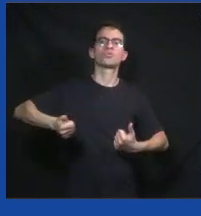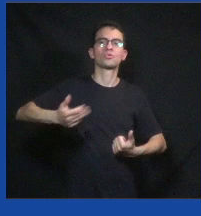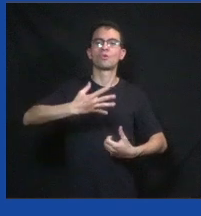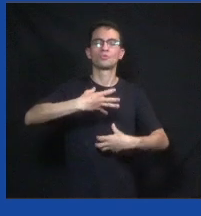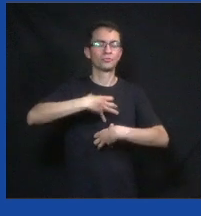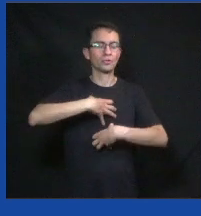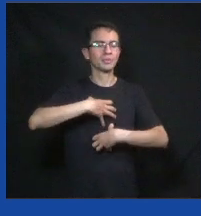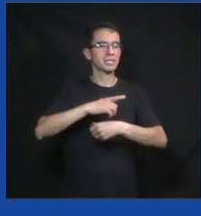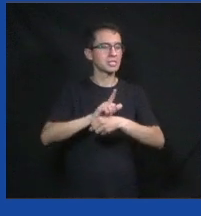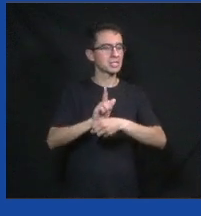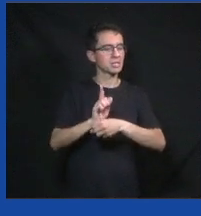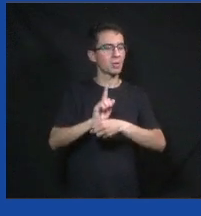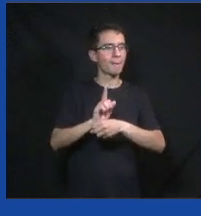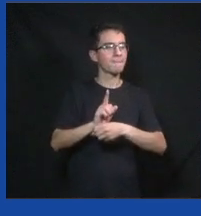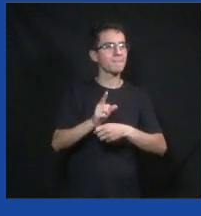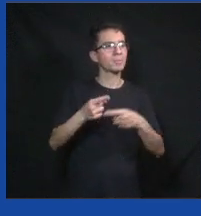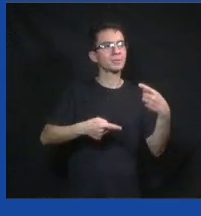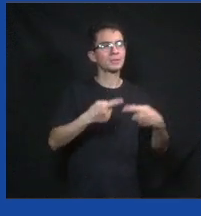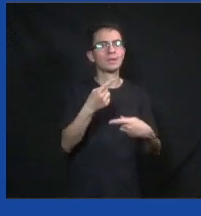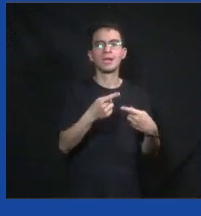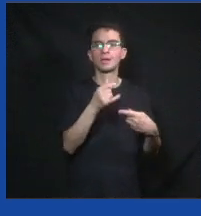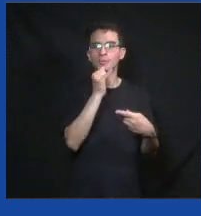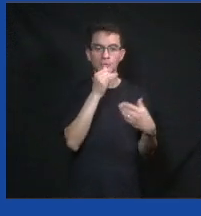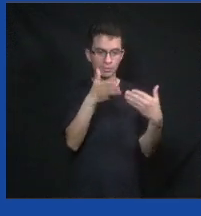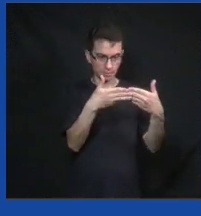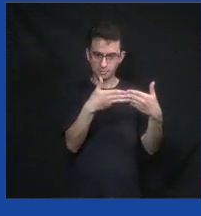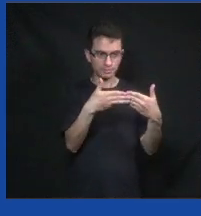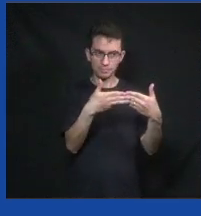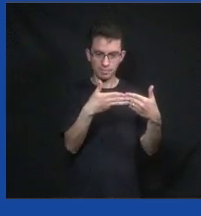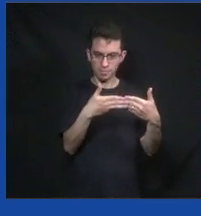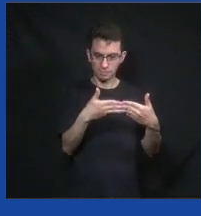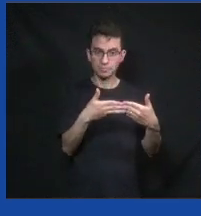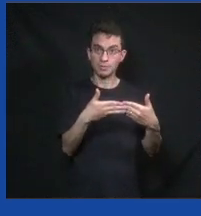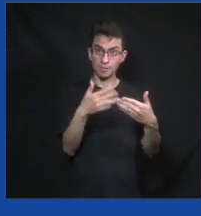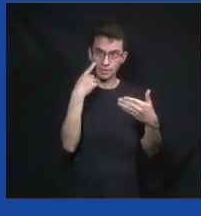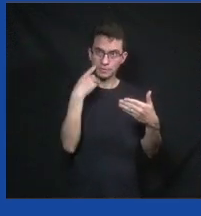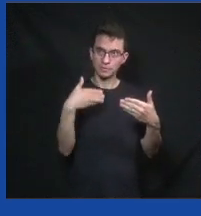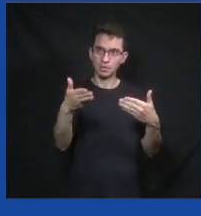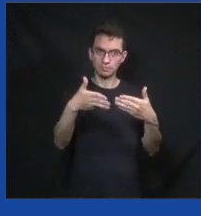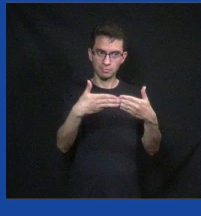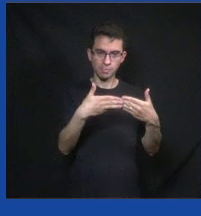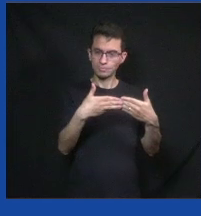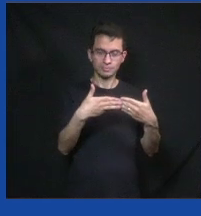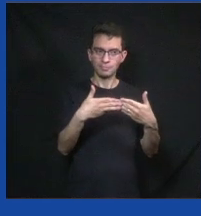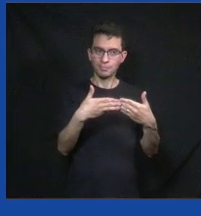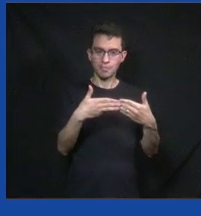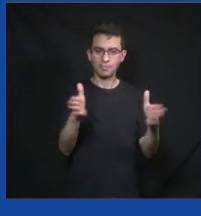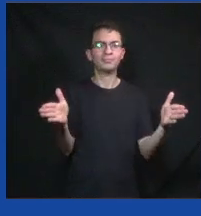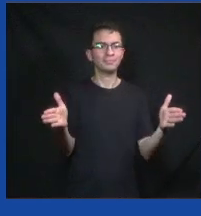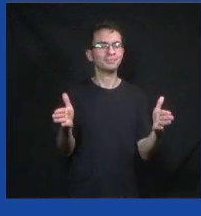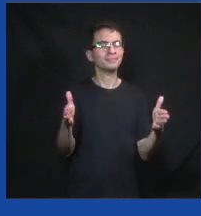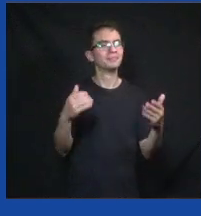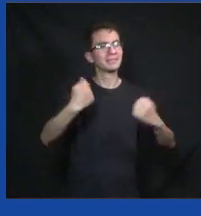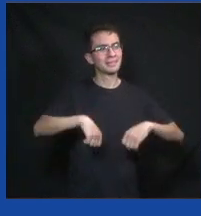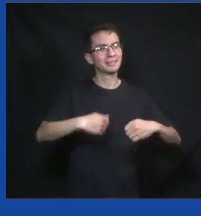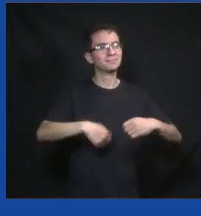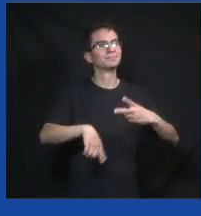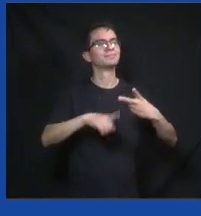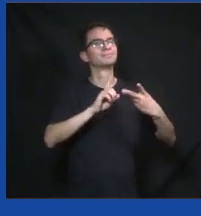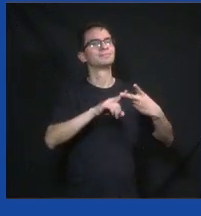aí a gente começa a olhar como? Tem que sair de um jeito fechado, eu acho que aqui todo mundo vai ver isso. gestão pública muito fechada para uma gestão pública mais aberta.